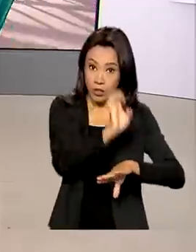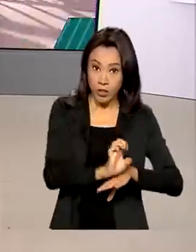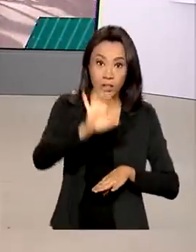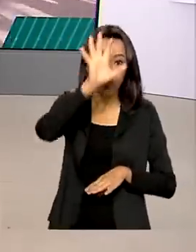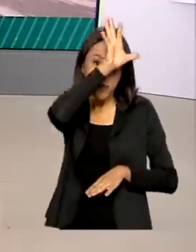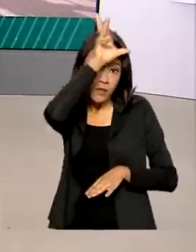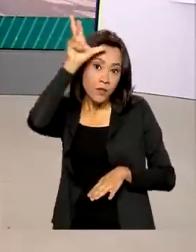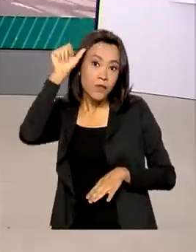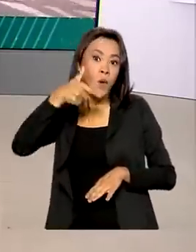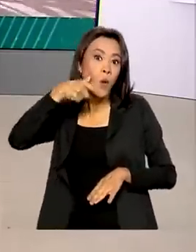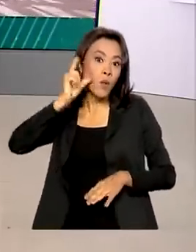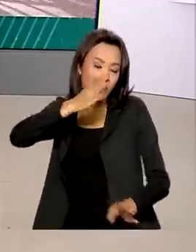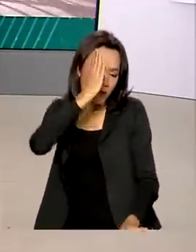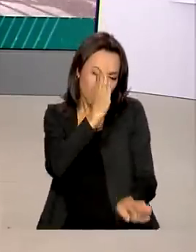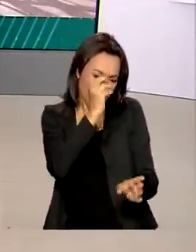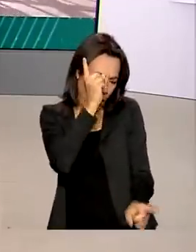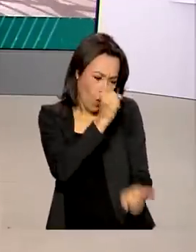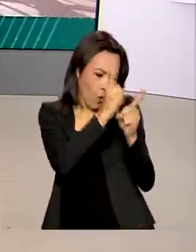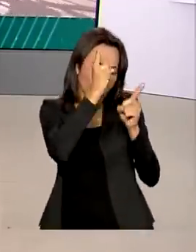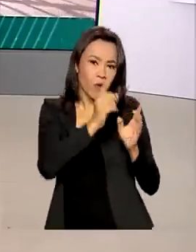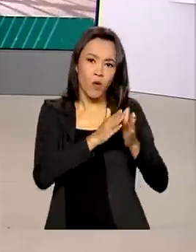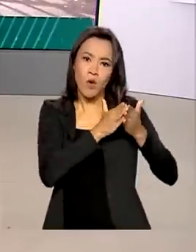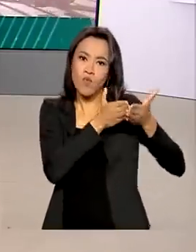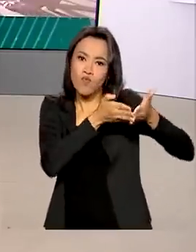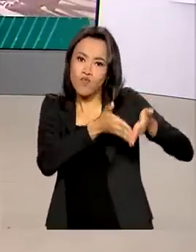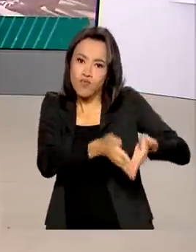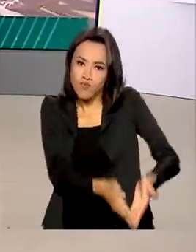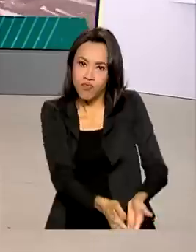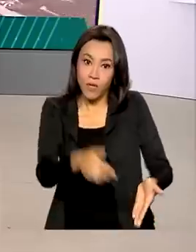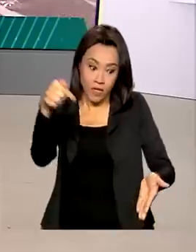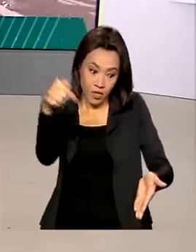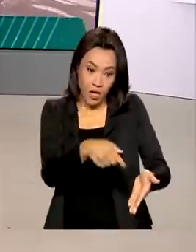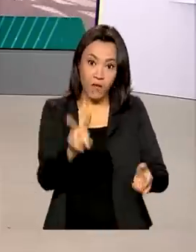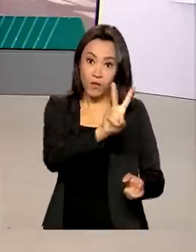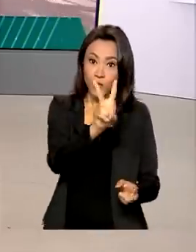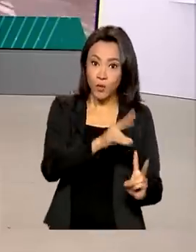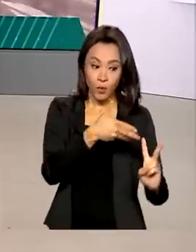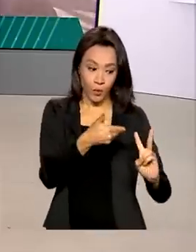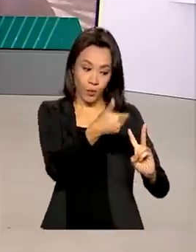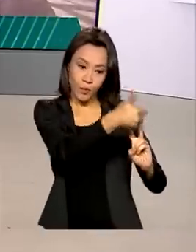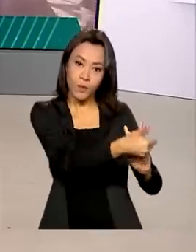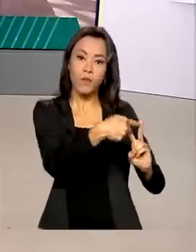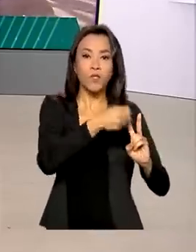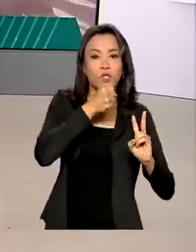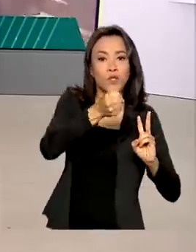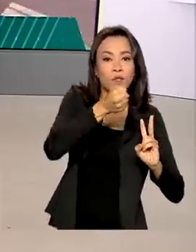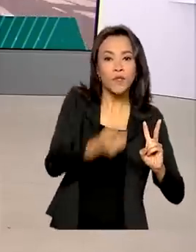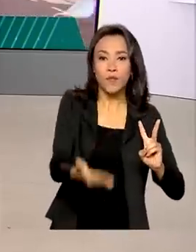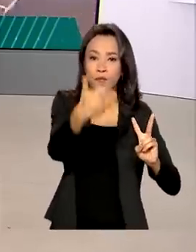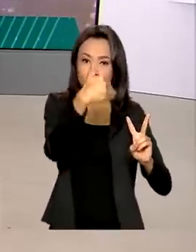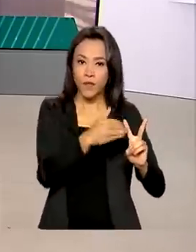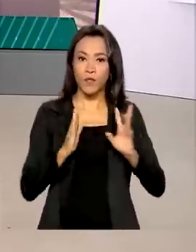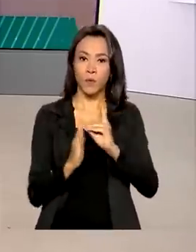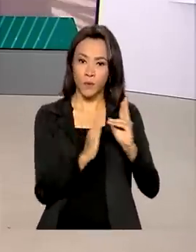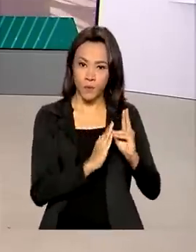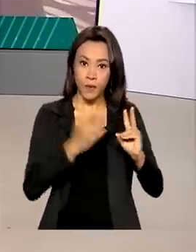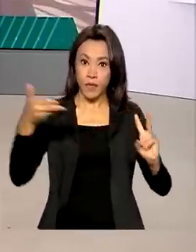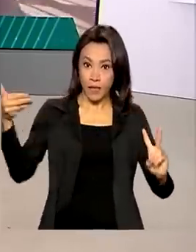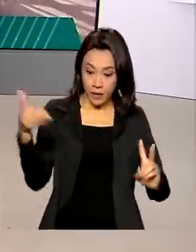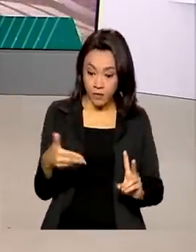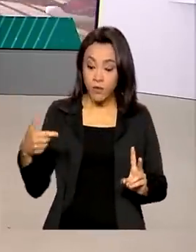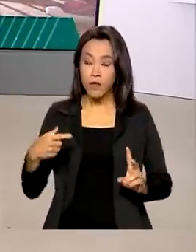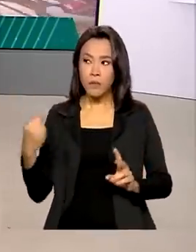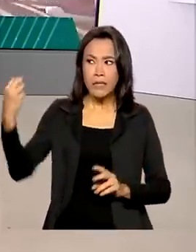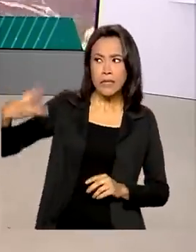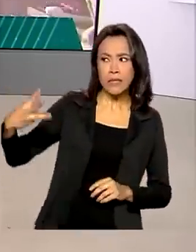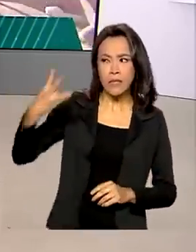localizou ontem a lancha em que estavam o indigenista Bruno Pereira e o jornalista britânico Dom Philips. O local foi indicado por um